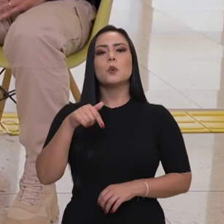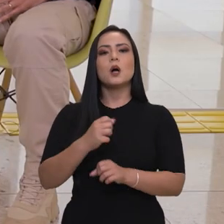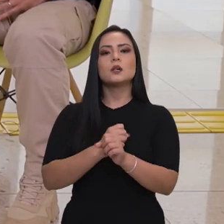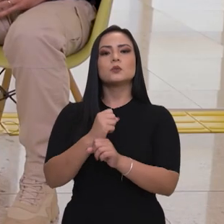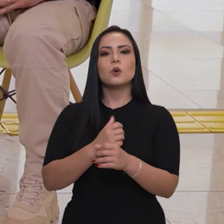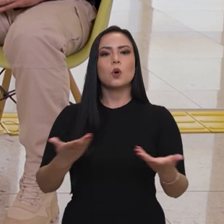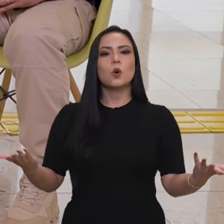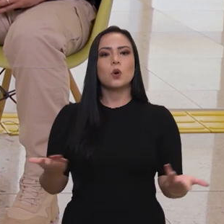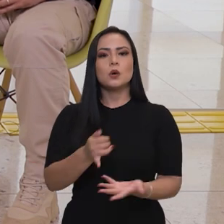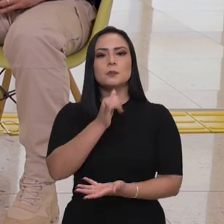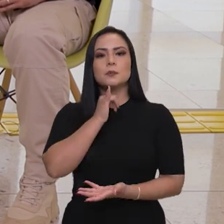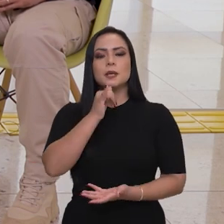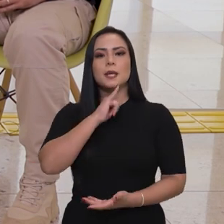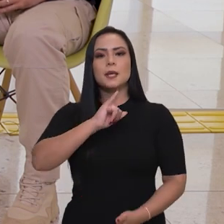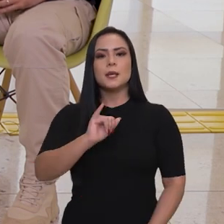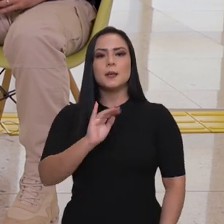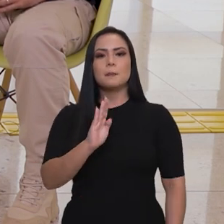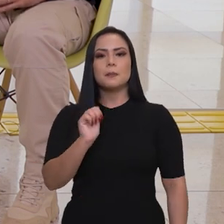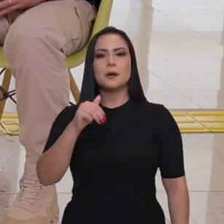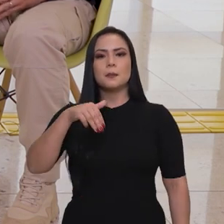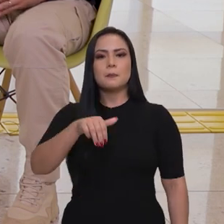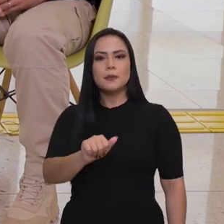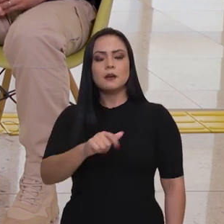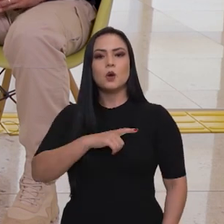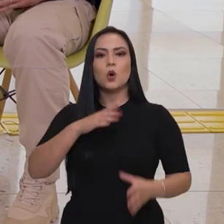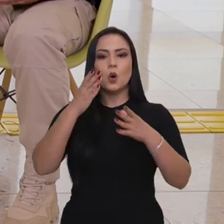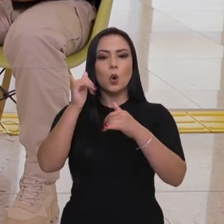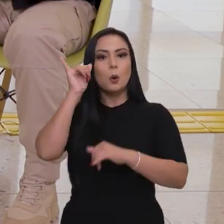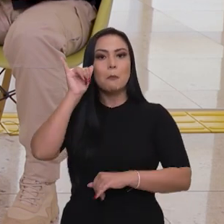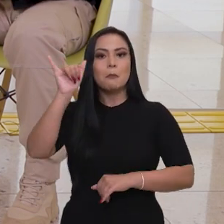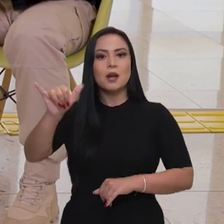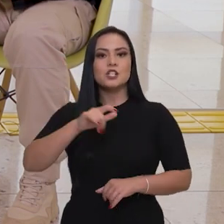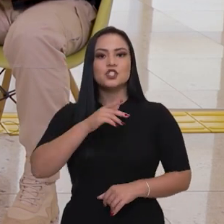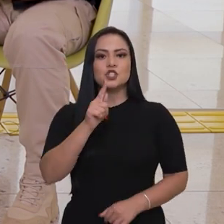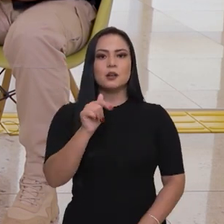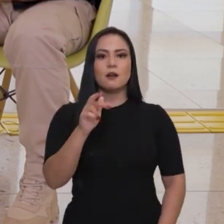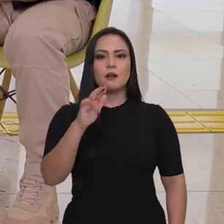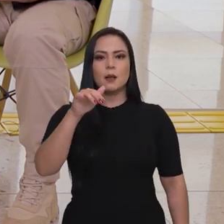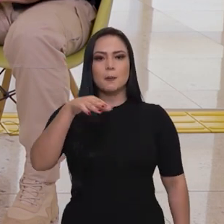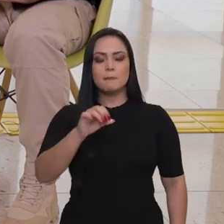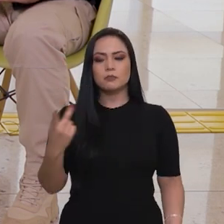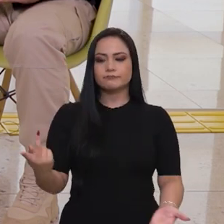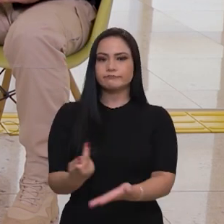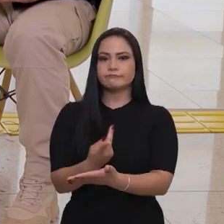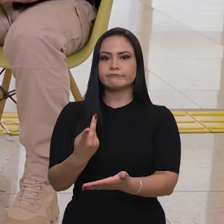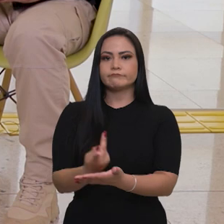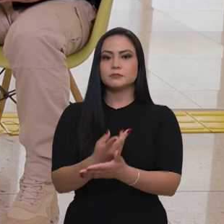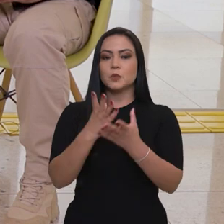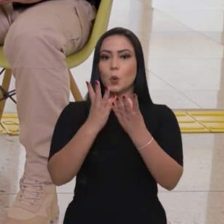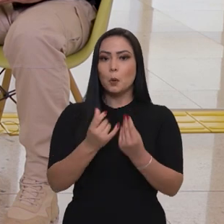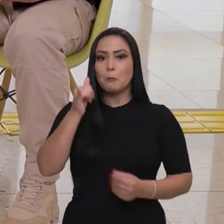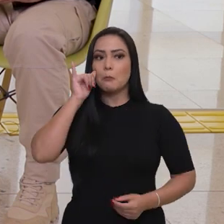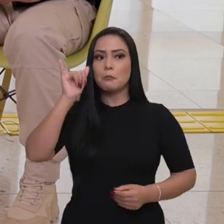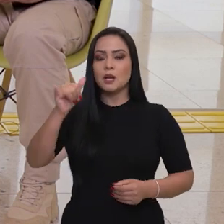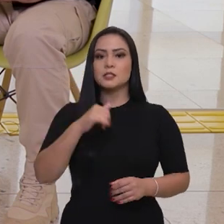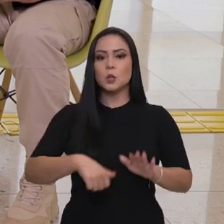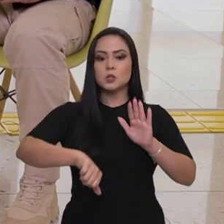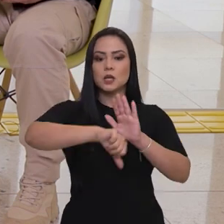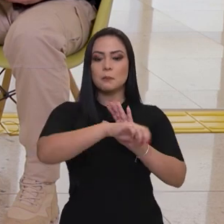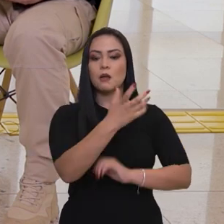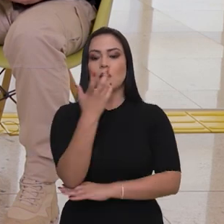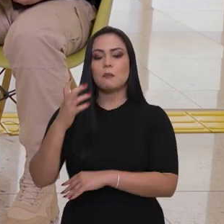Tivemos esse ano, por exemplo, com o IBAMA, o combate ao garimpo ilegal, o combate aos crimes ambientais,